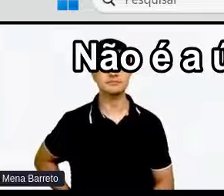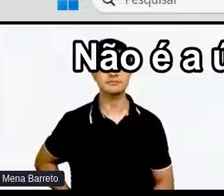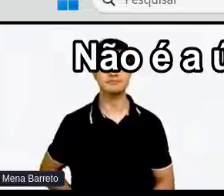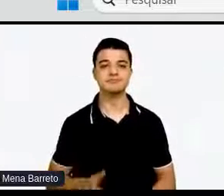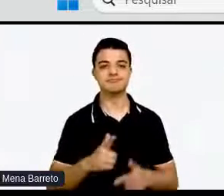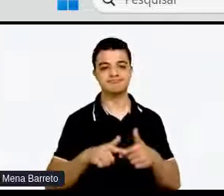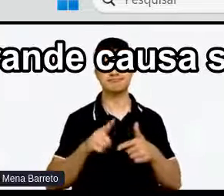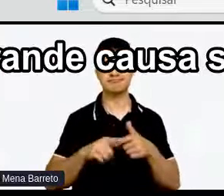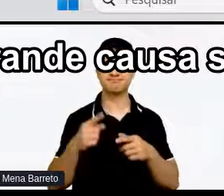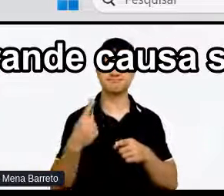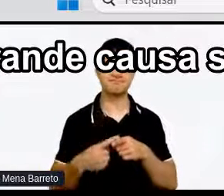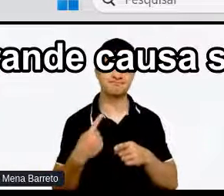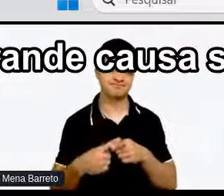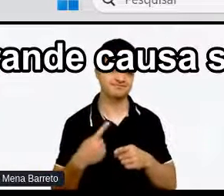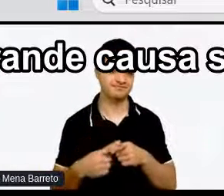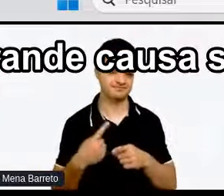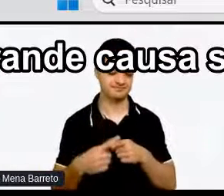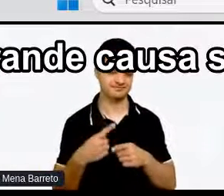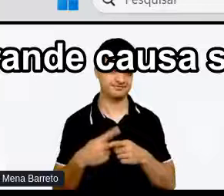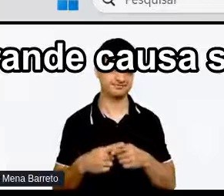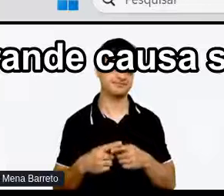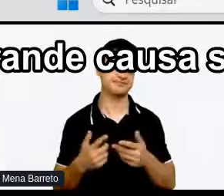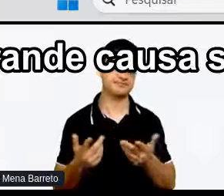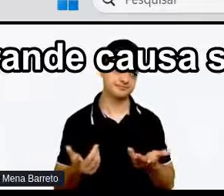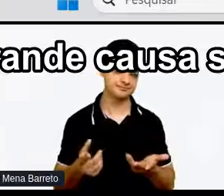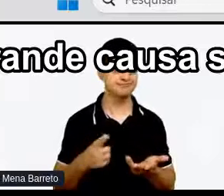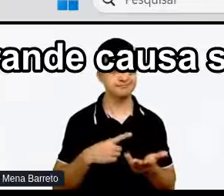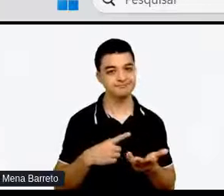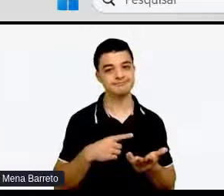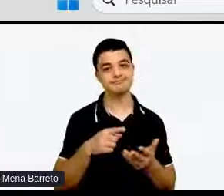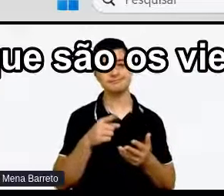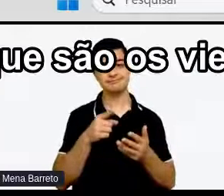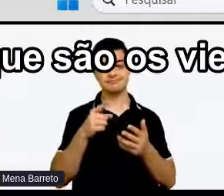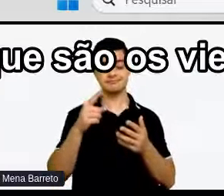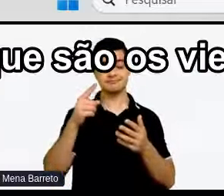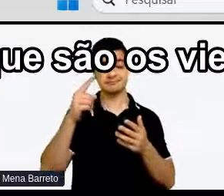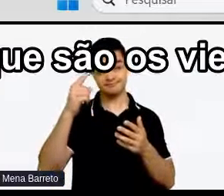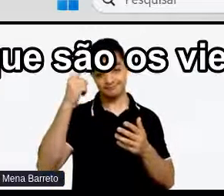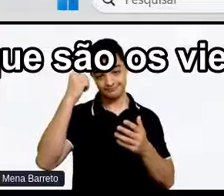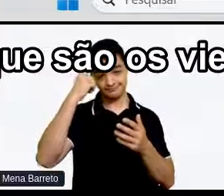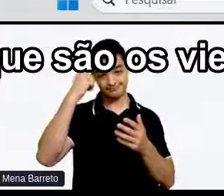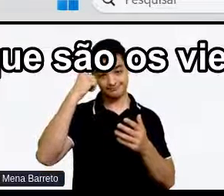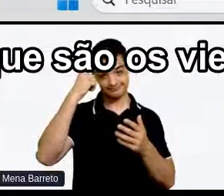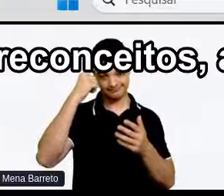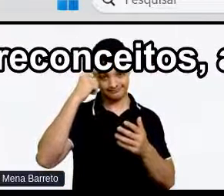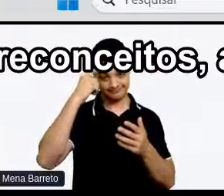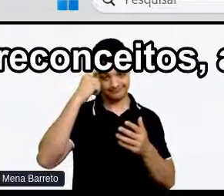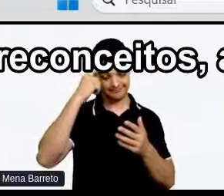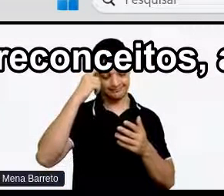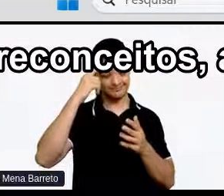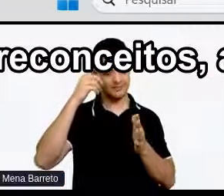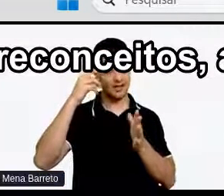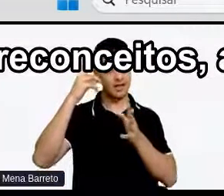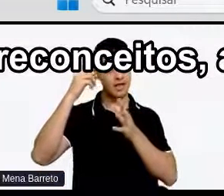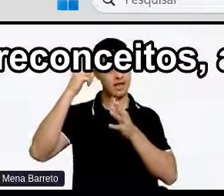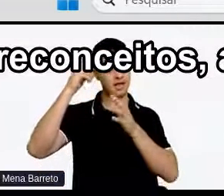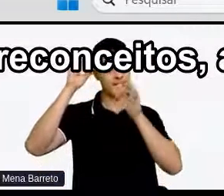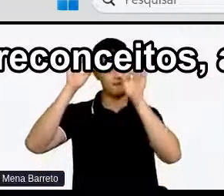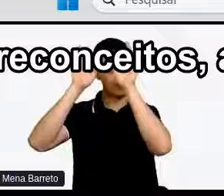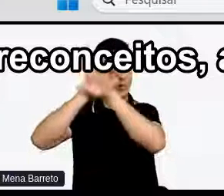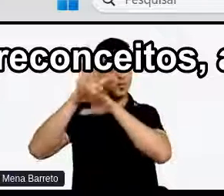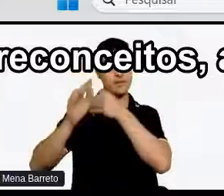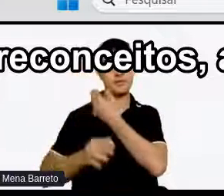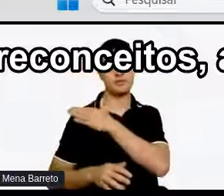única causa Mas uma grande causa São os vieses inconscientes O que que são os vieses inconscientes São os preconceitos